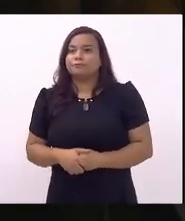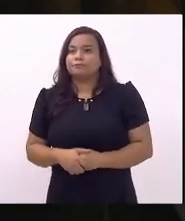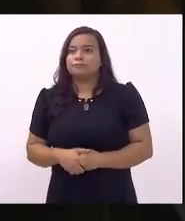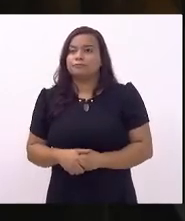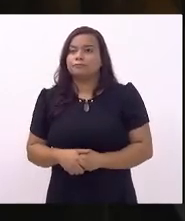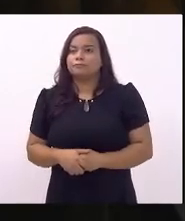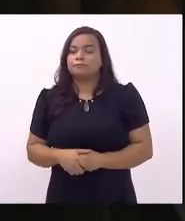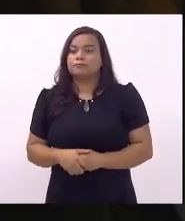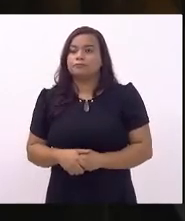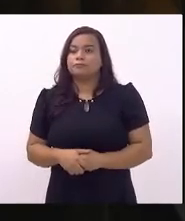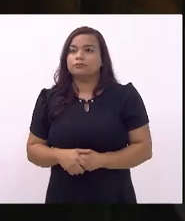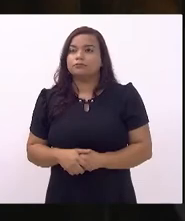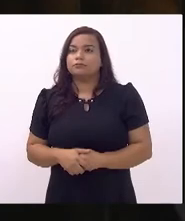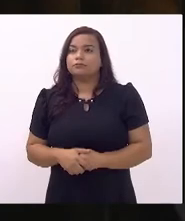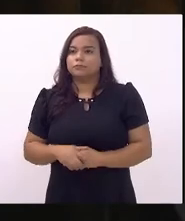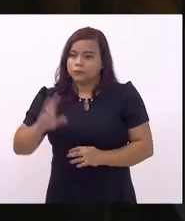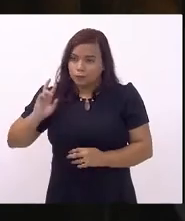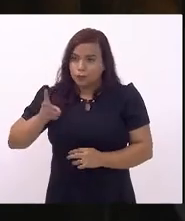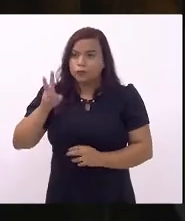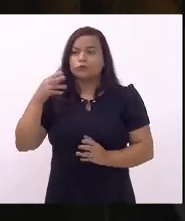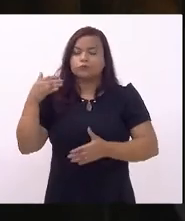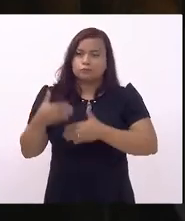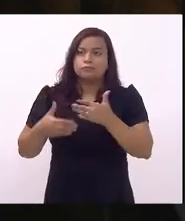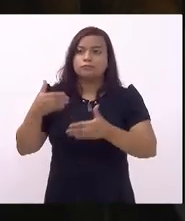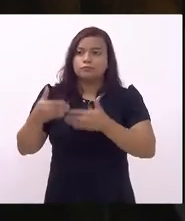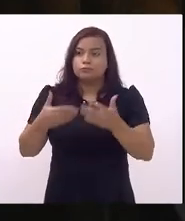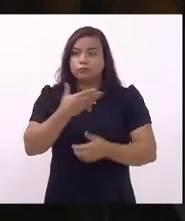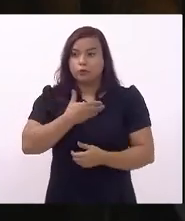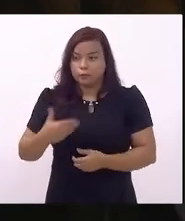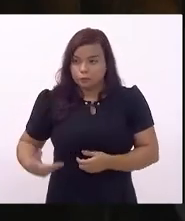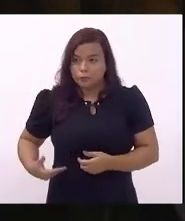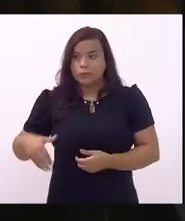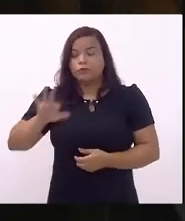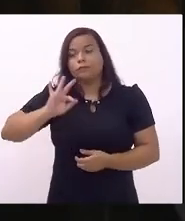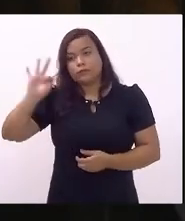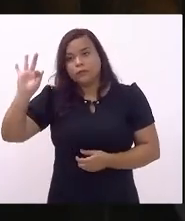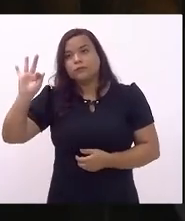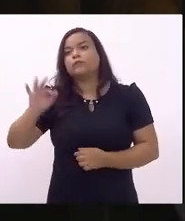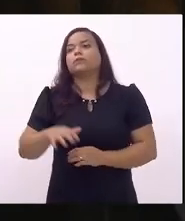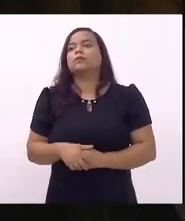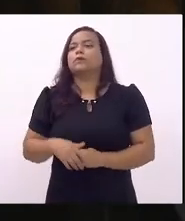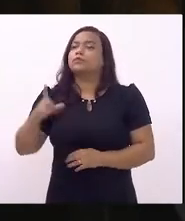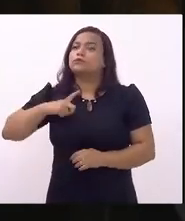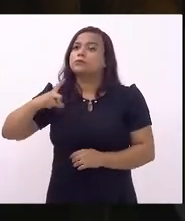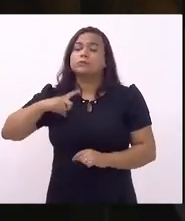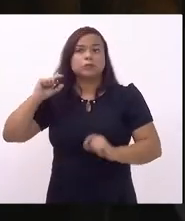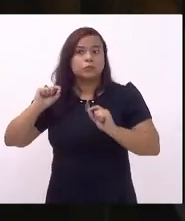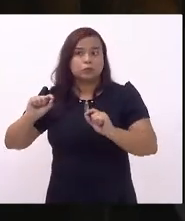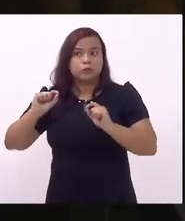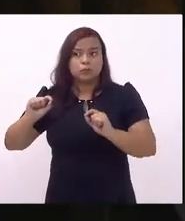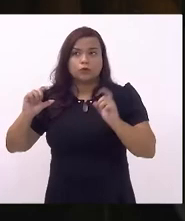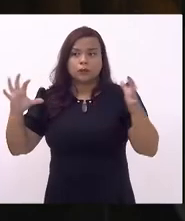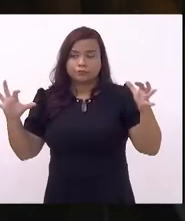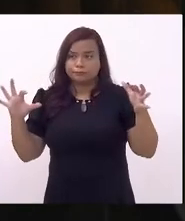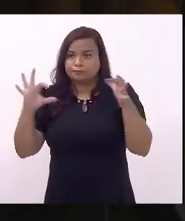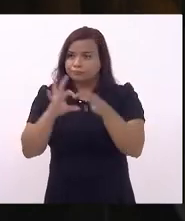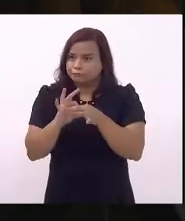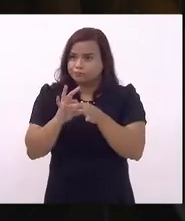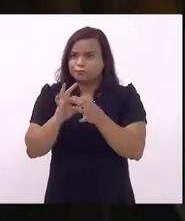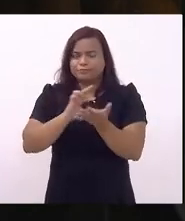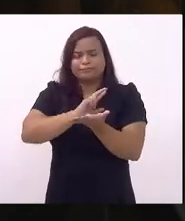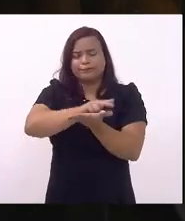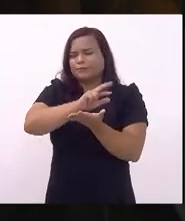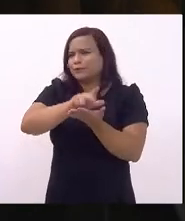o andamento do governo federal que tem envolvimentos os mais